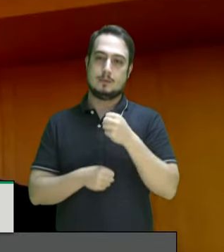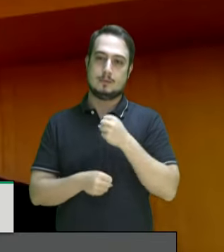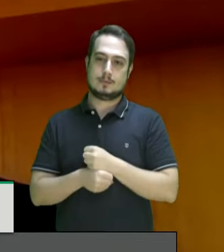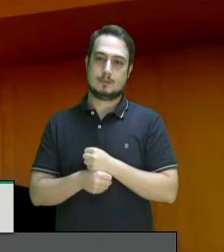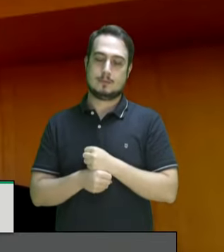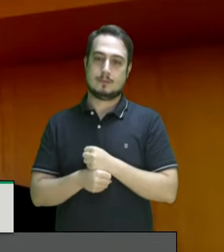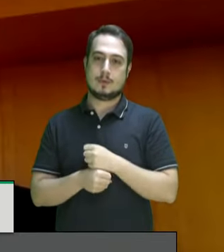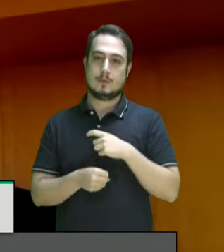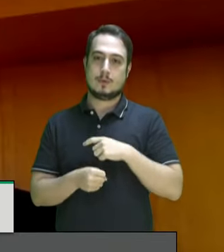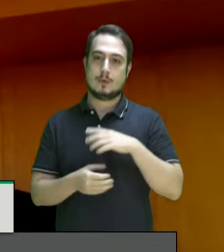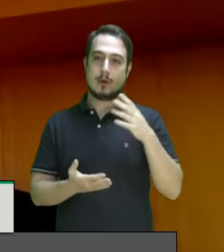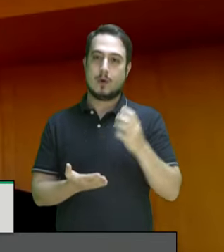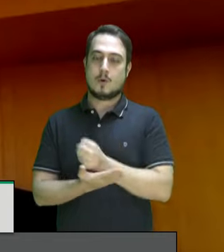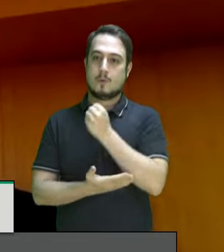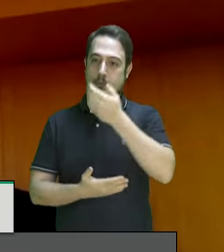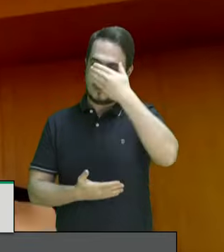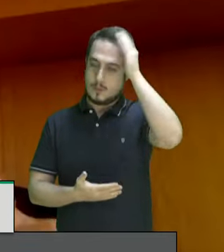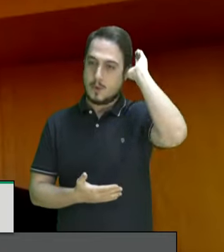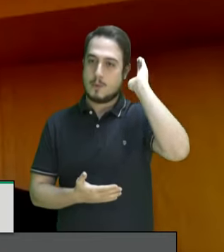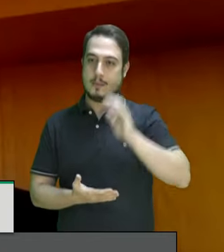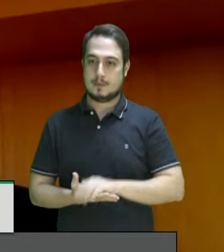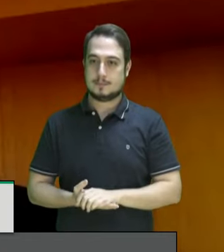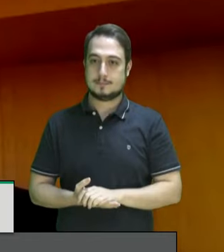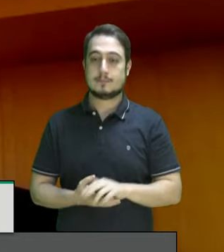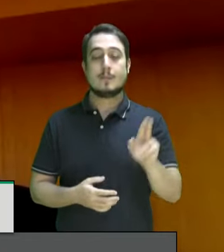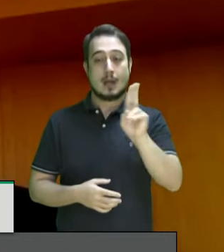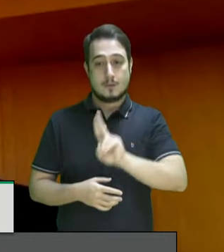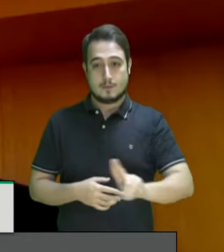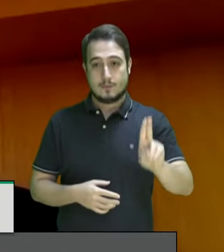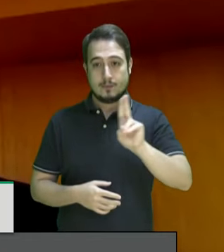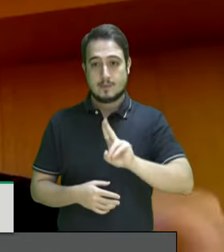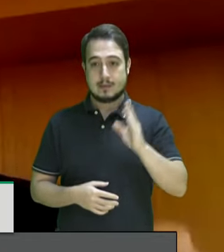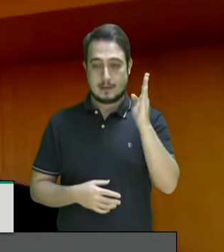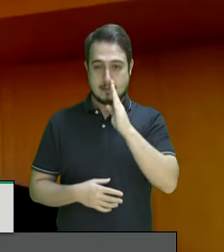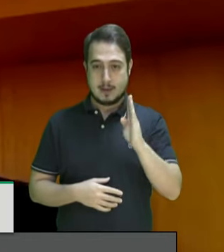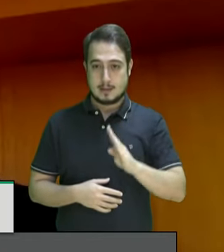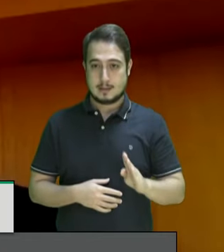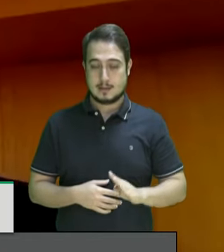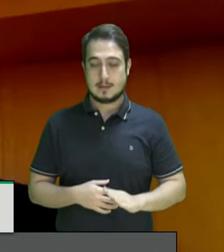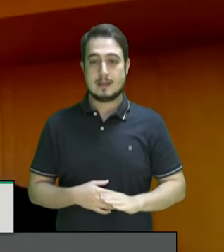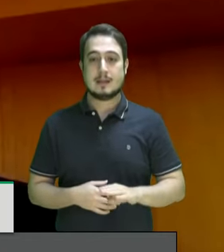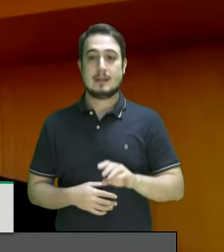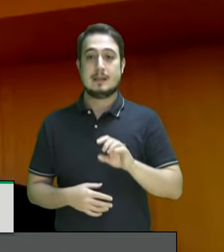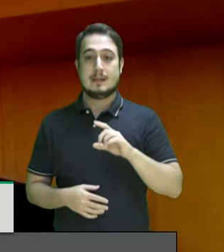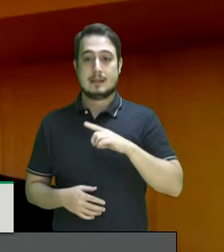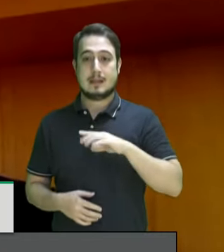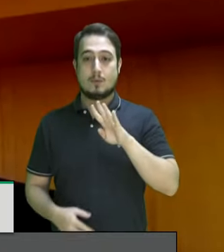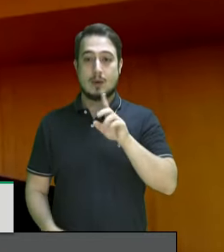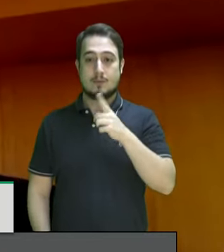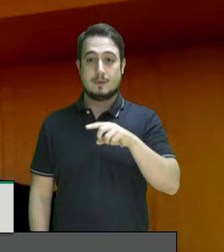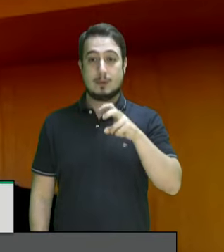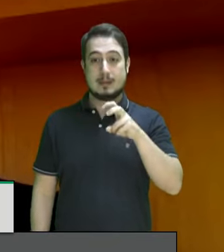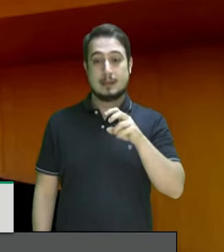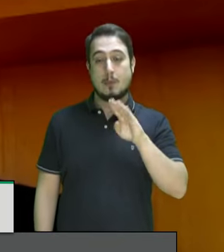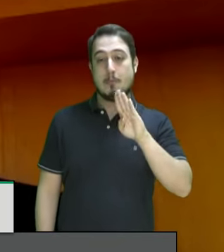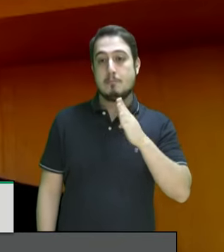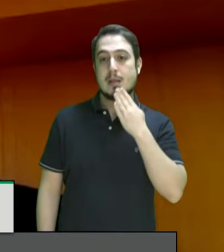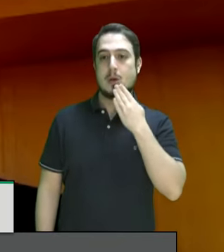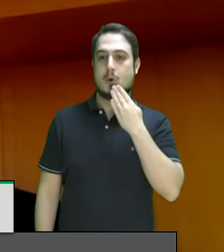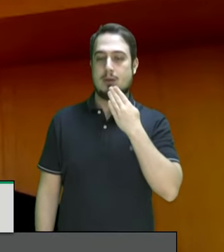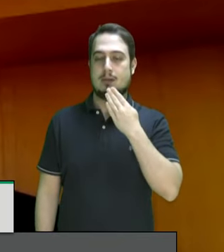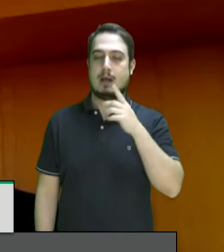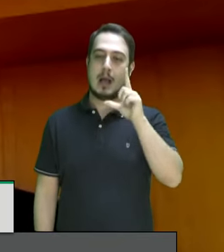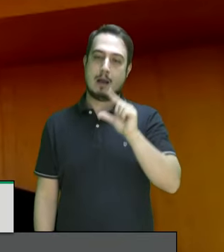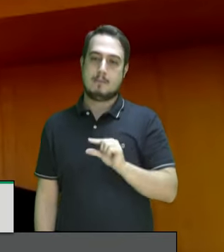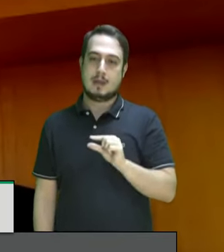quando ocorreu o golpe nesse país as universidades brasileiras hoje tem 4,5 bilhões a menos do que tinham em